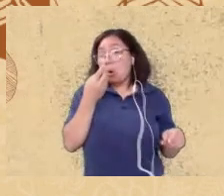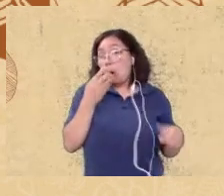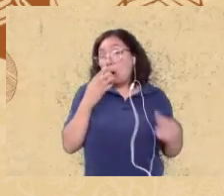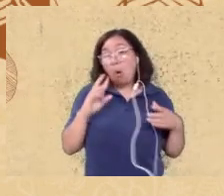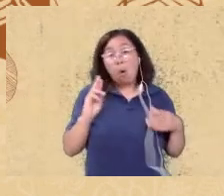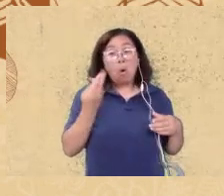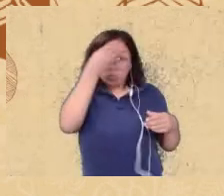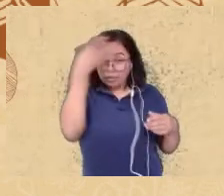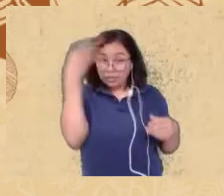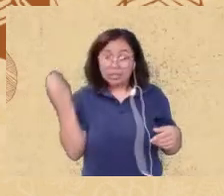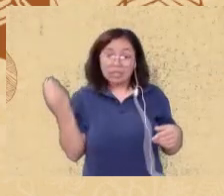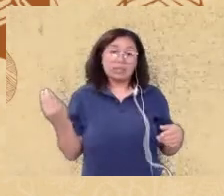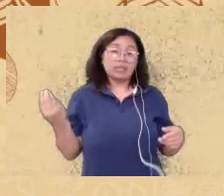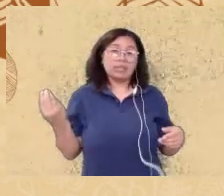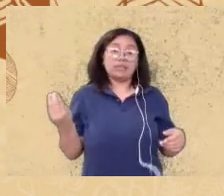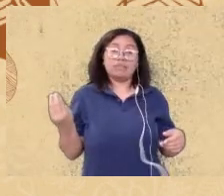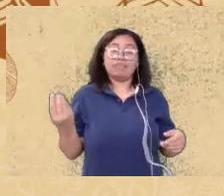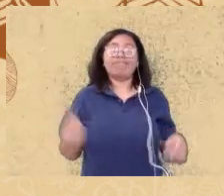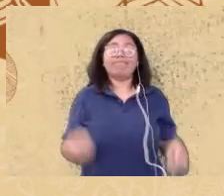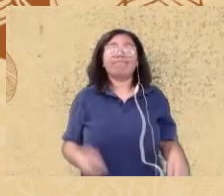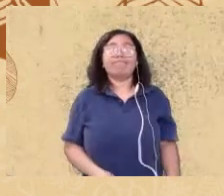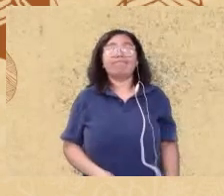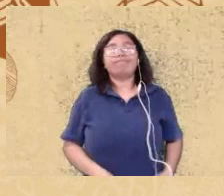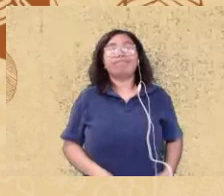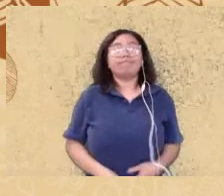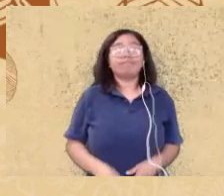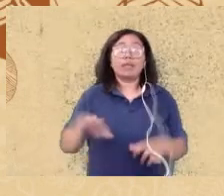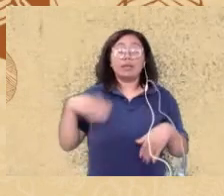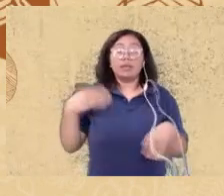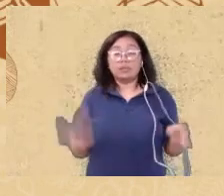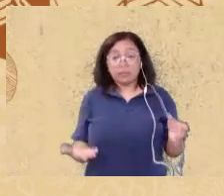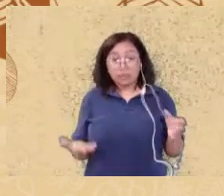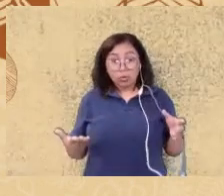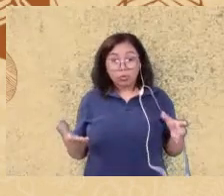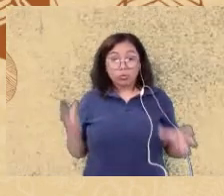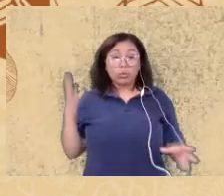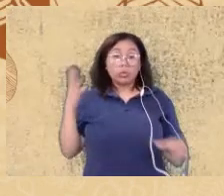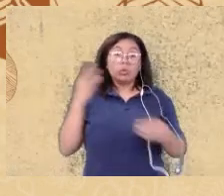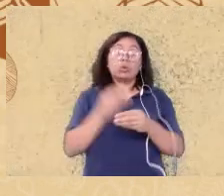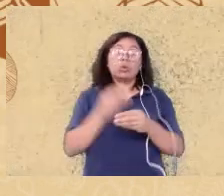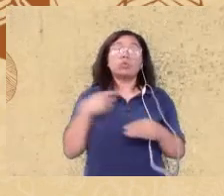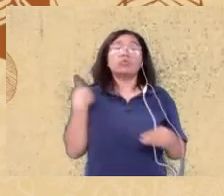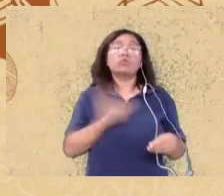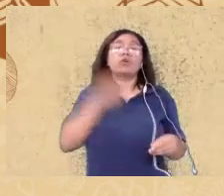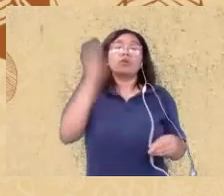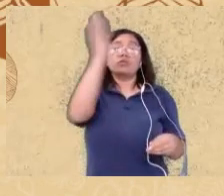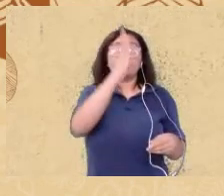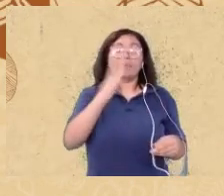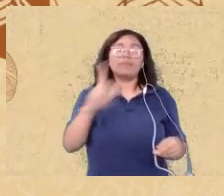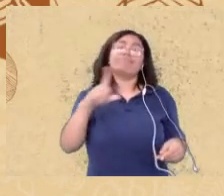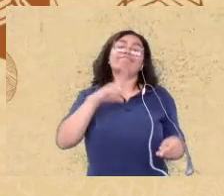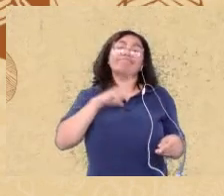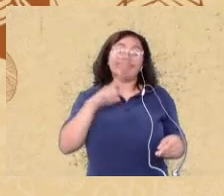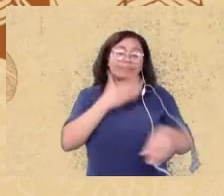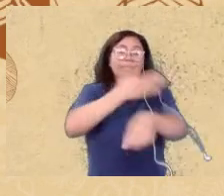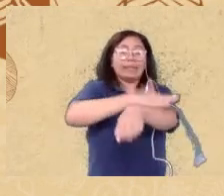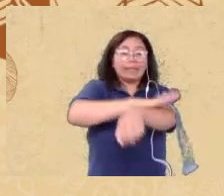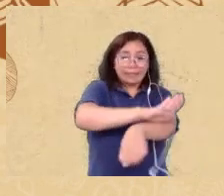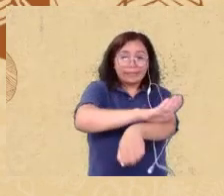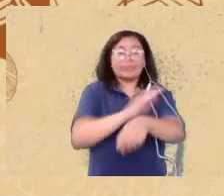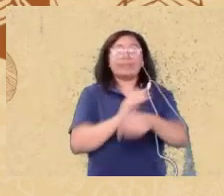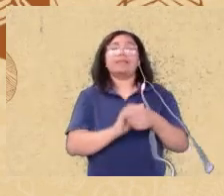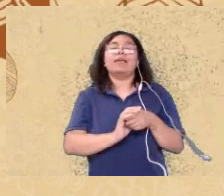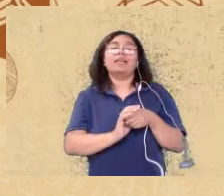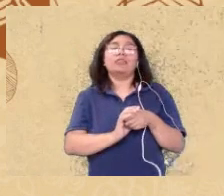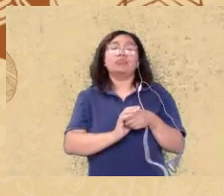forma muito contundente então como conclusão o nosso país tem racismo sexismo preferência pelas pessoas